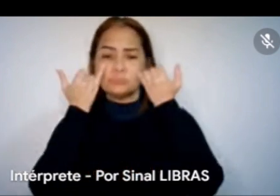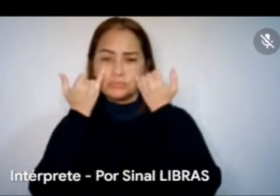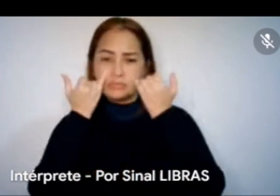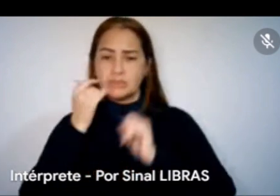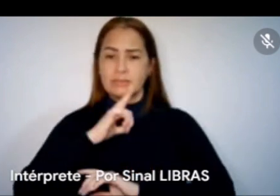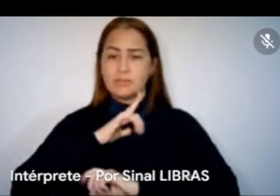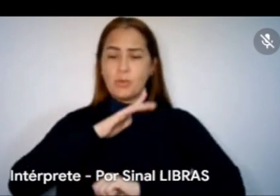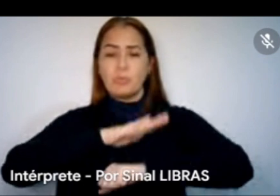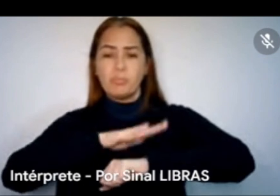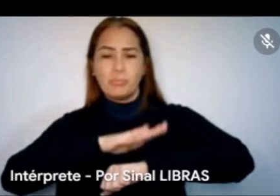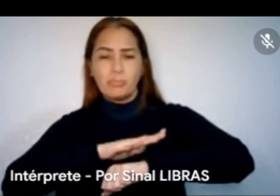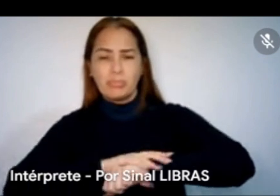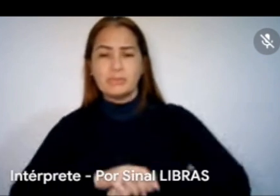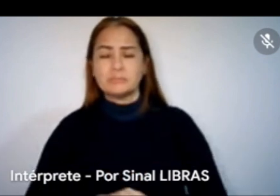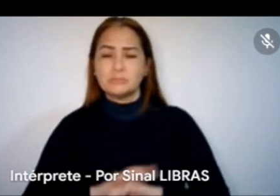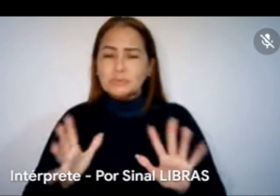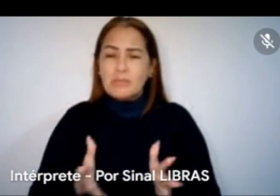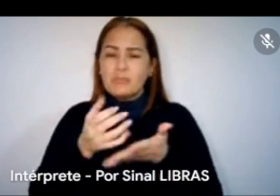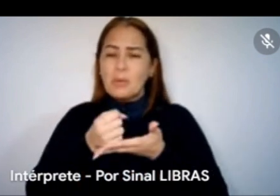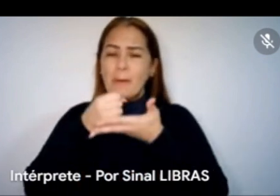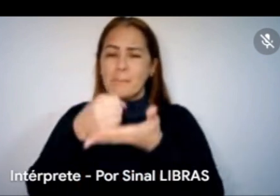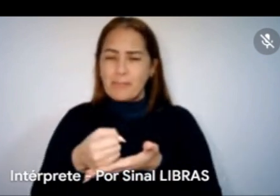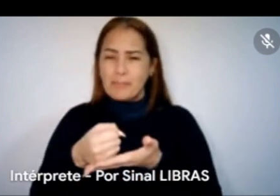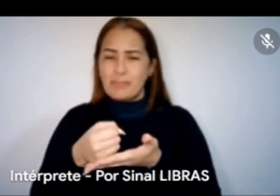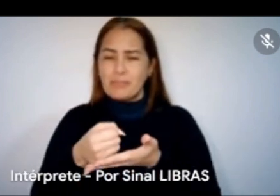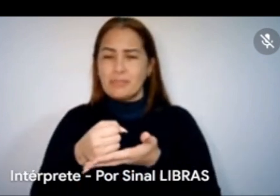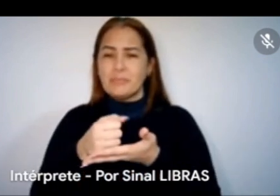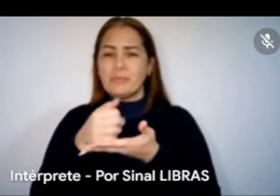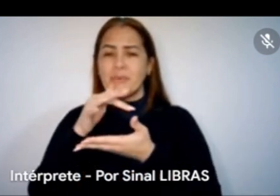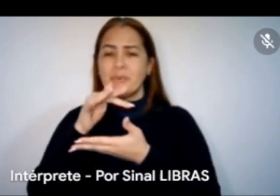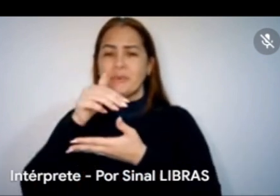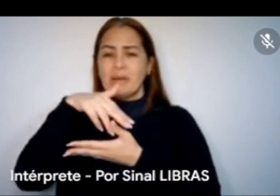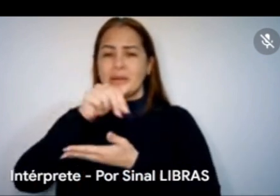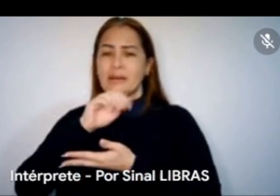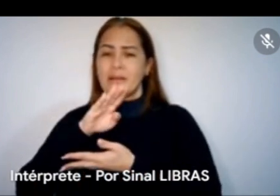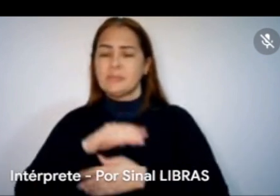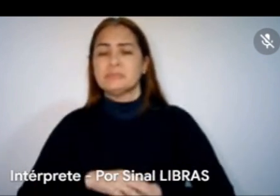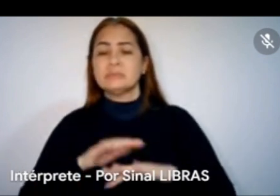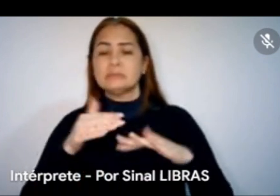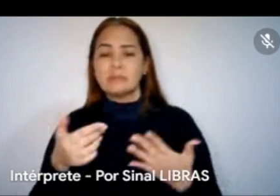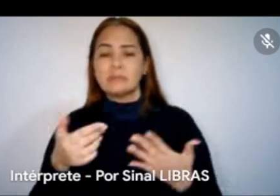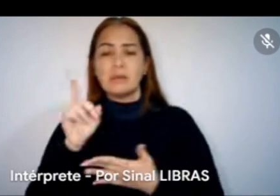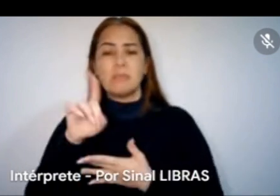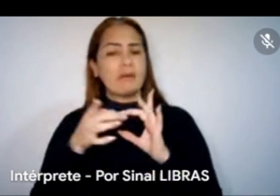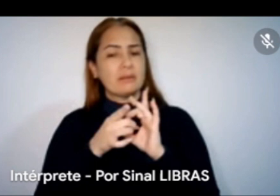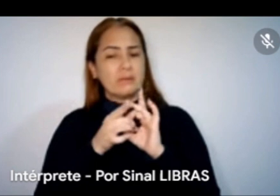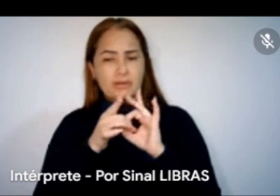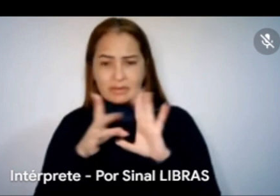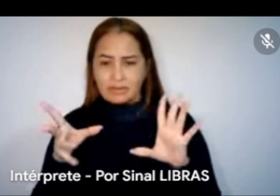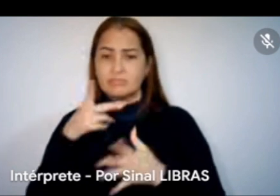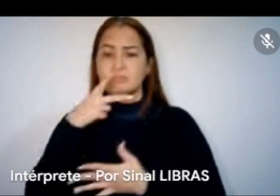implementação da penária, tudo bem? Então, se sintam livres para comentar. Vou comentar.